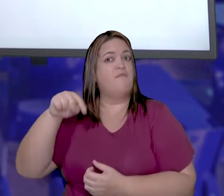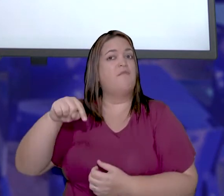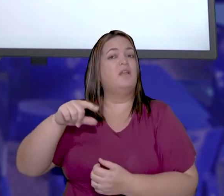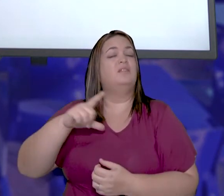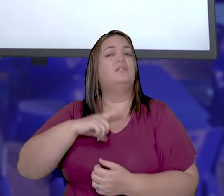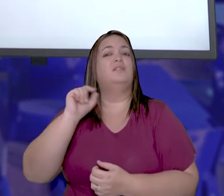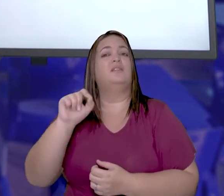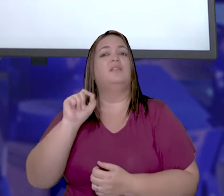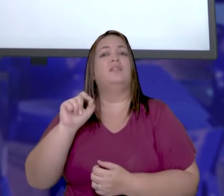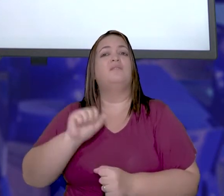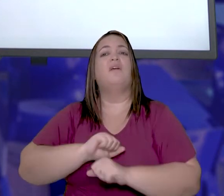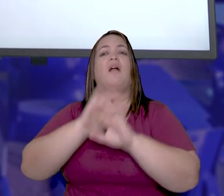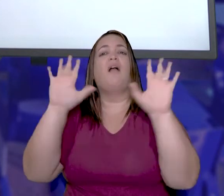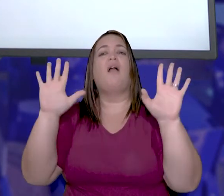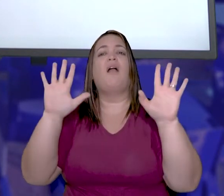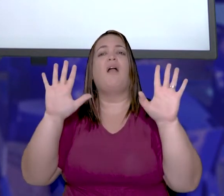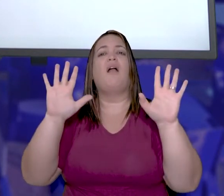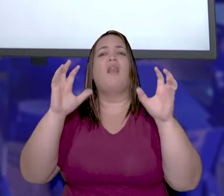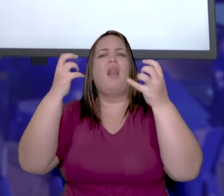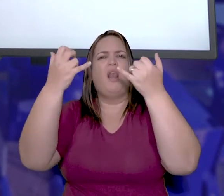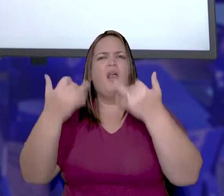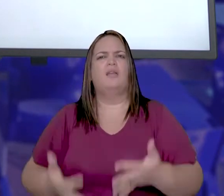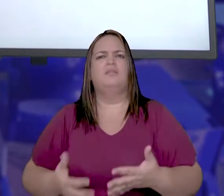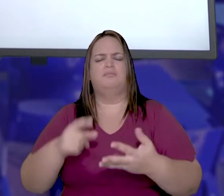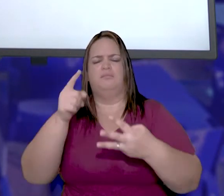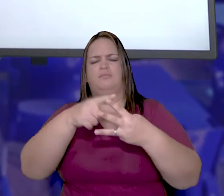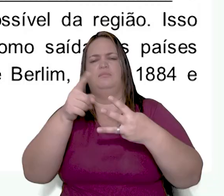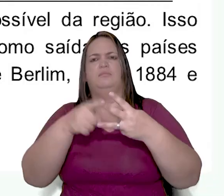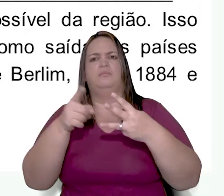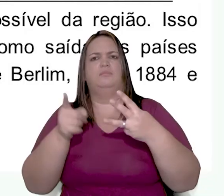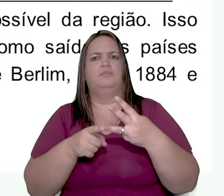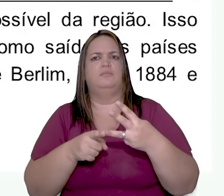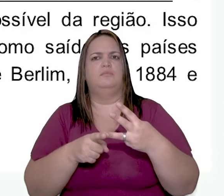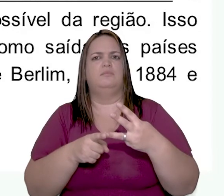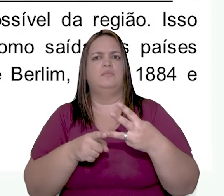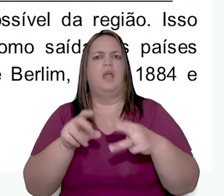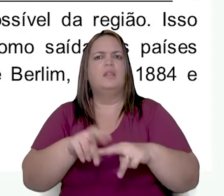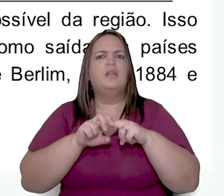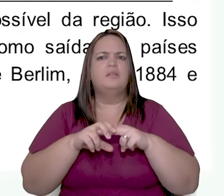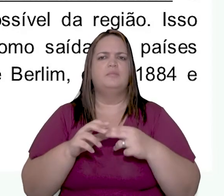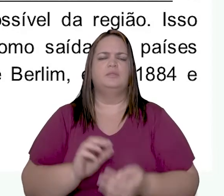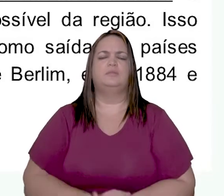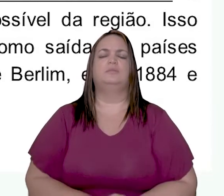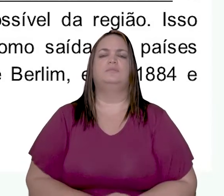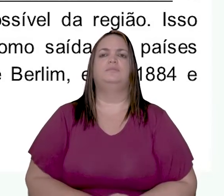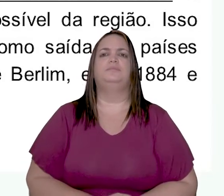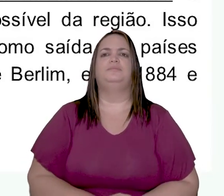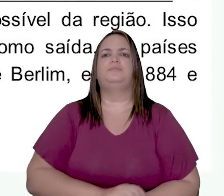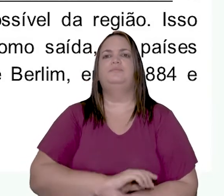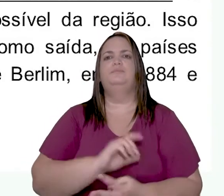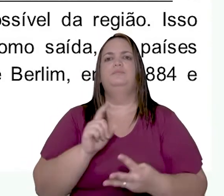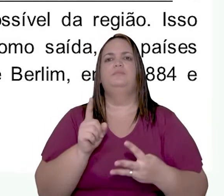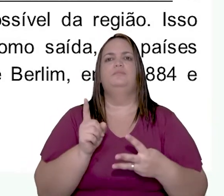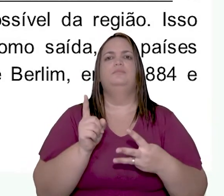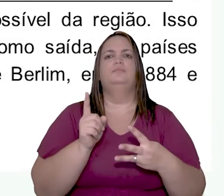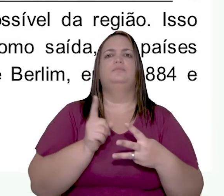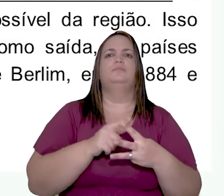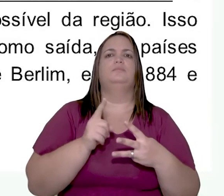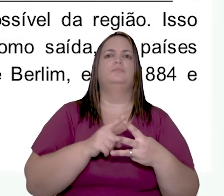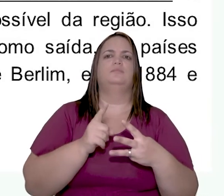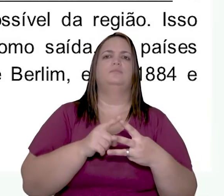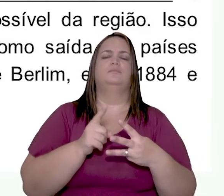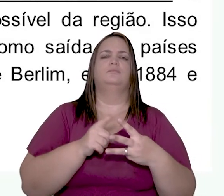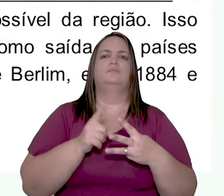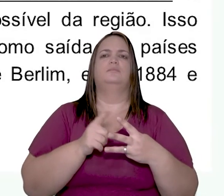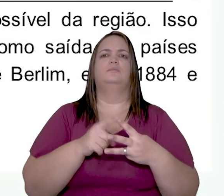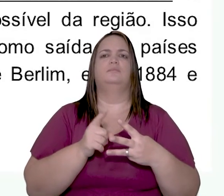diferentes da realidade. Vamos lá. Na conferência ficou muito claro, principalmente, três motivos